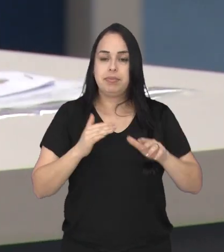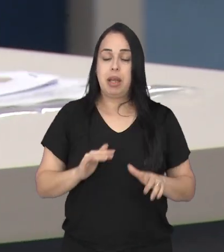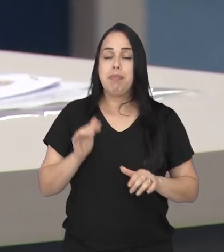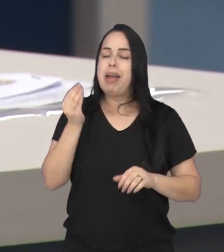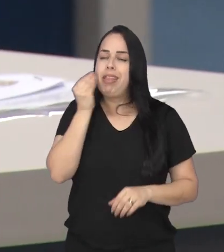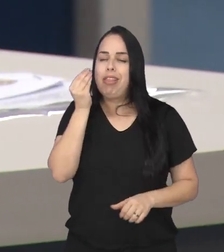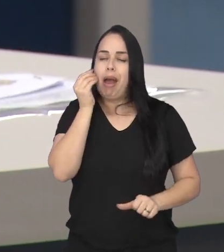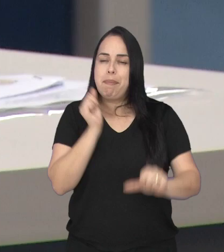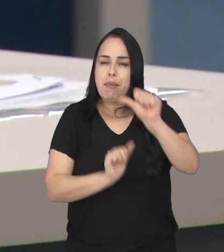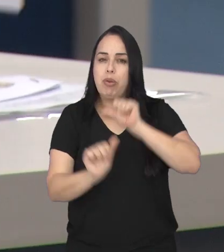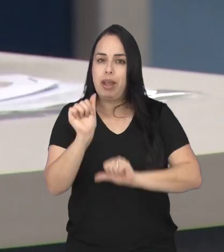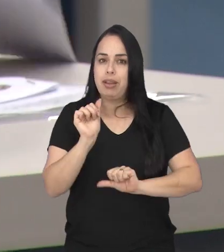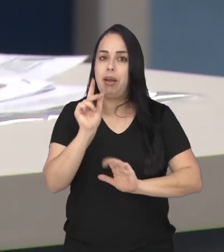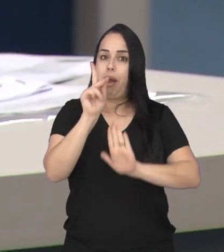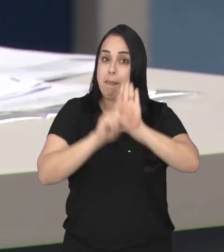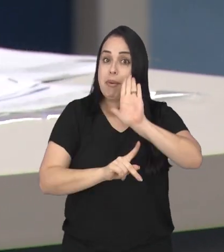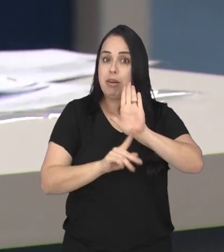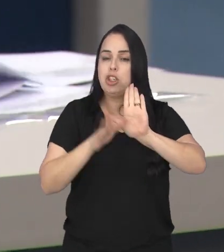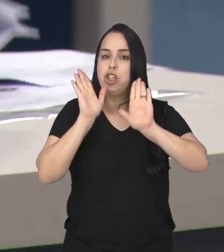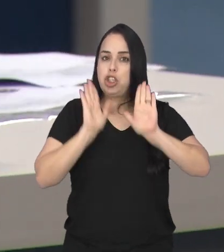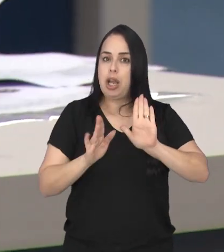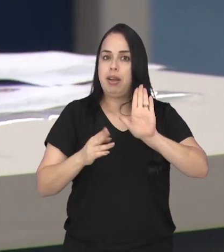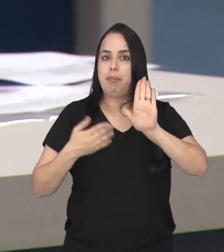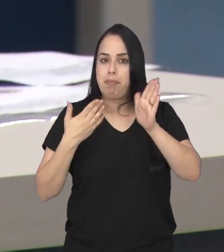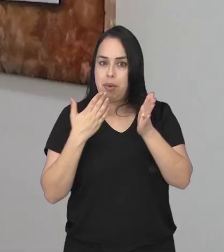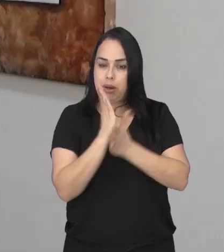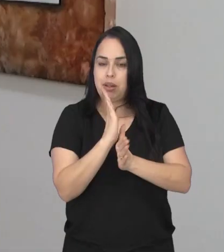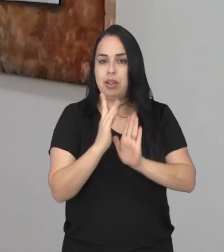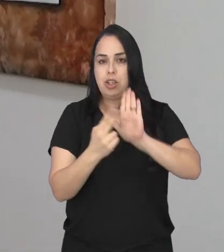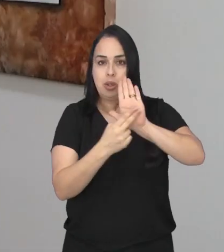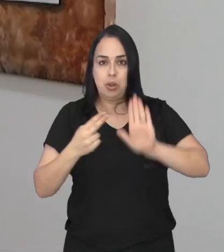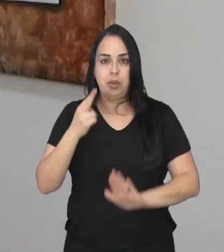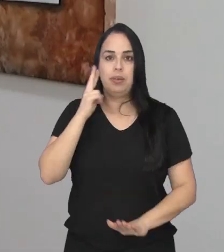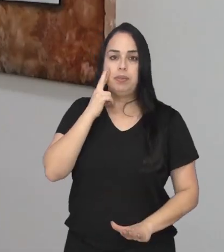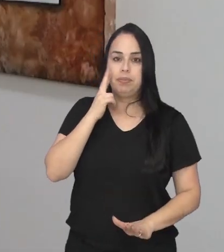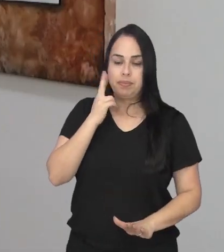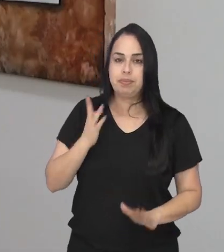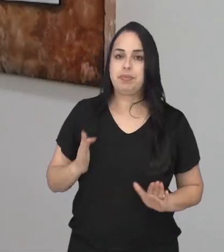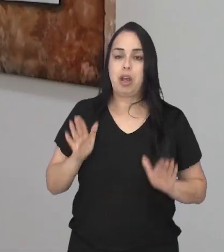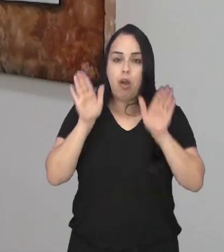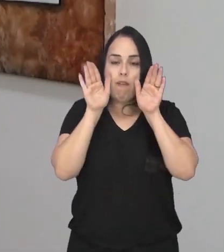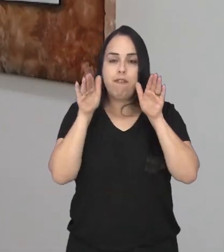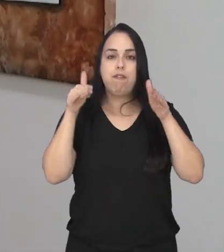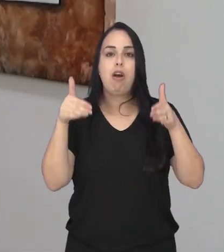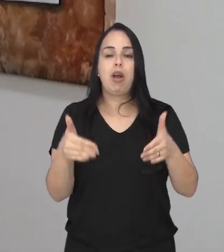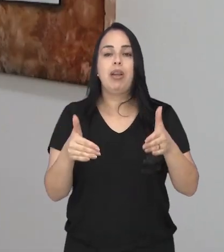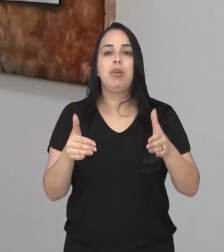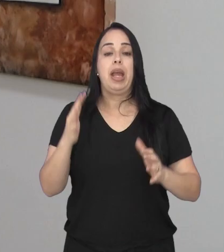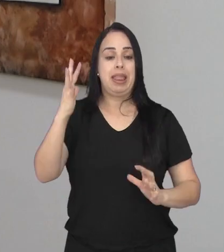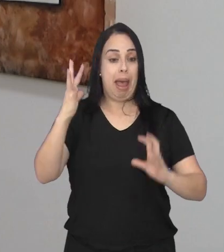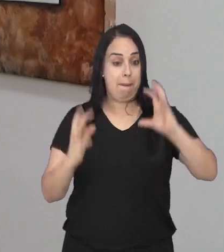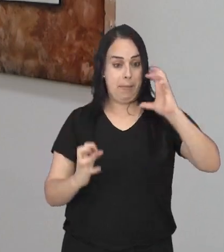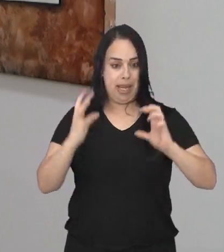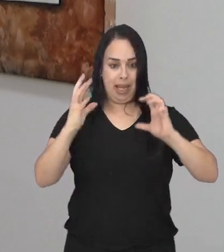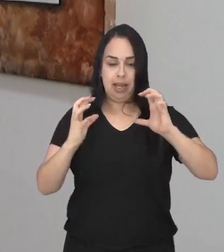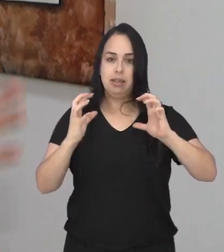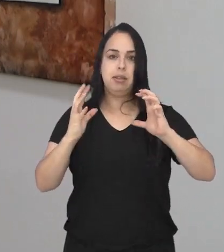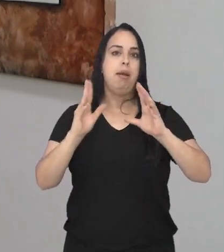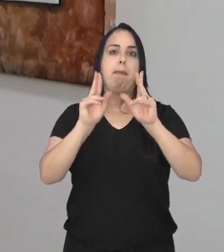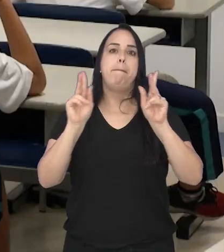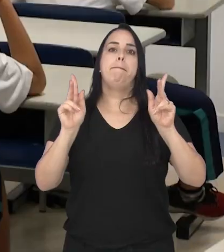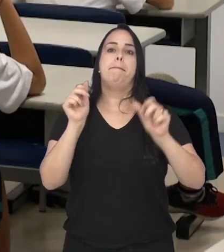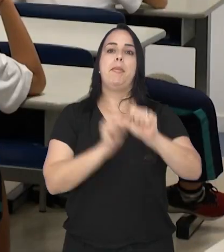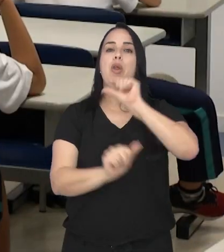cenário na cidade, a Câmara aprovou um projeto de lei de autoria do vereador Renato Santiago, voltado para a gestão de conflitos nas escolas